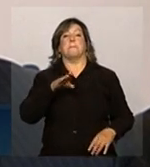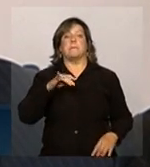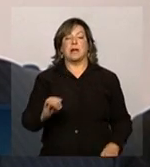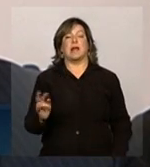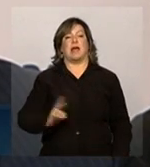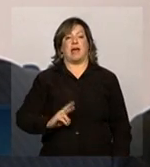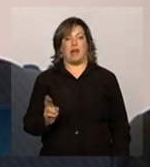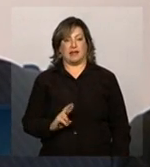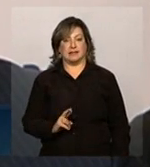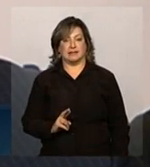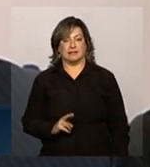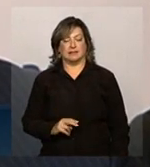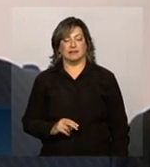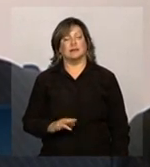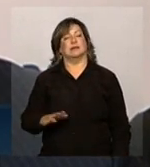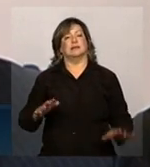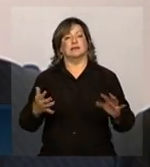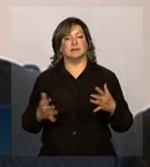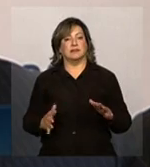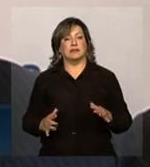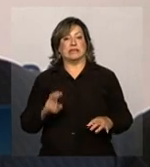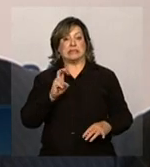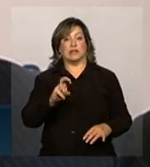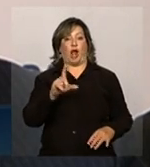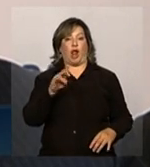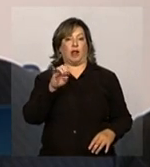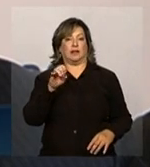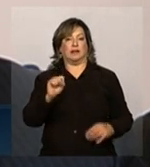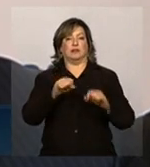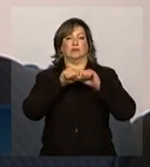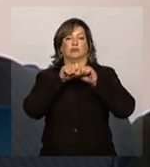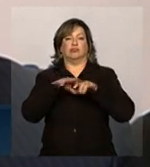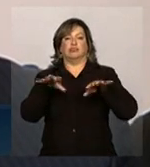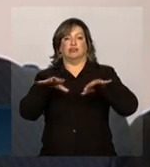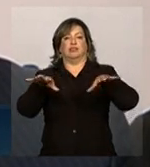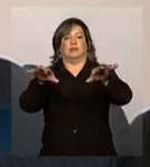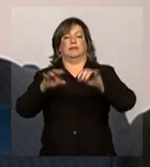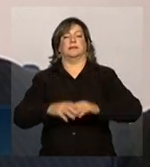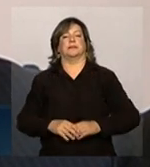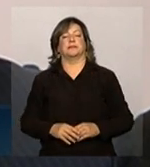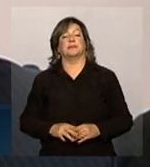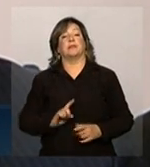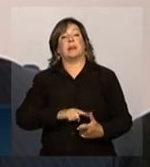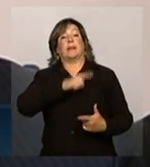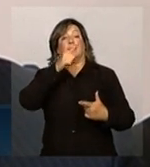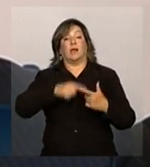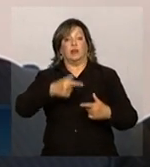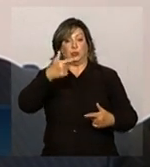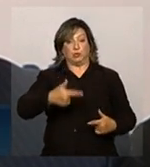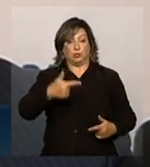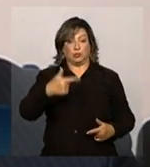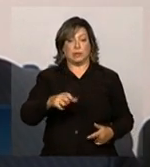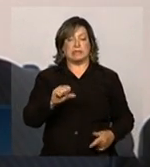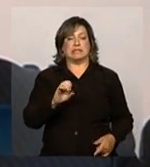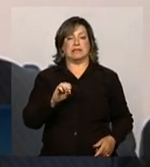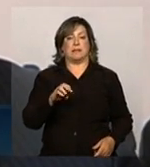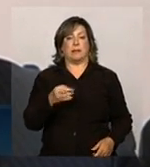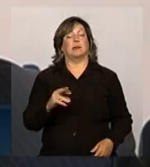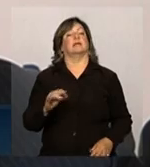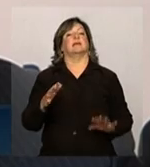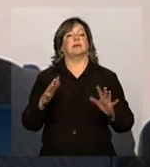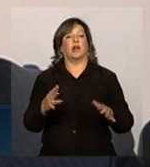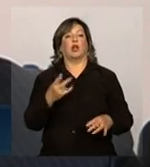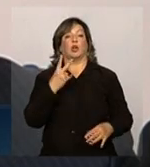reais, praticamente, provavelmente, 5 lotes de transmissão. E para o segundo semestre, ainda estão estimados mais dois